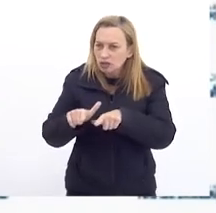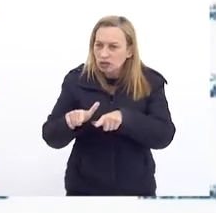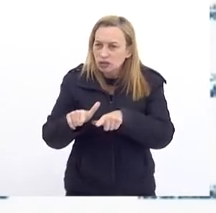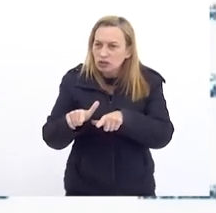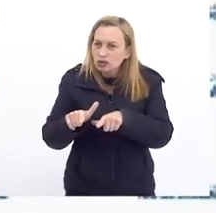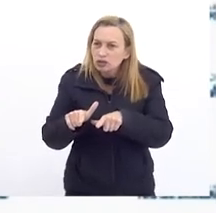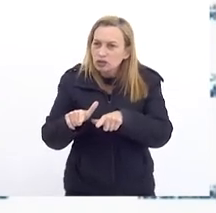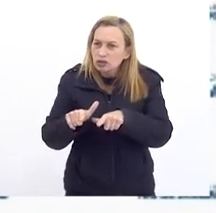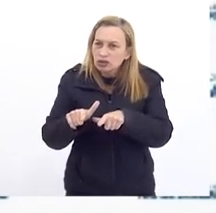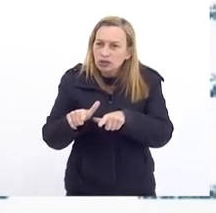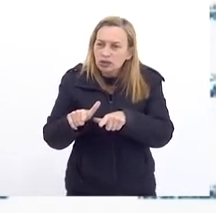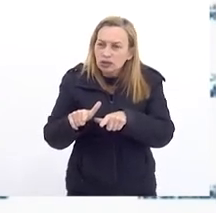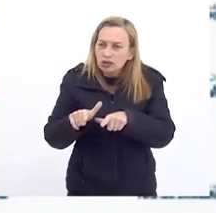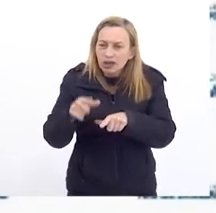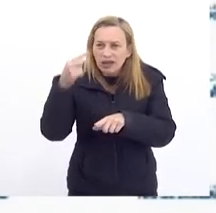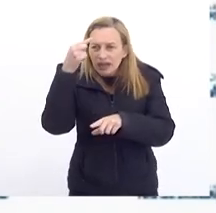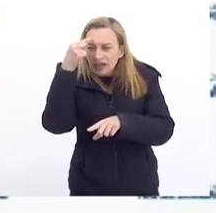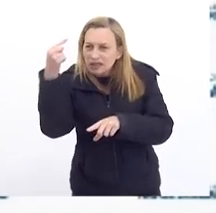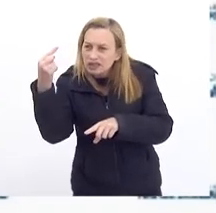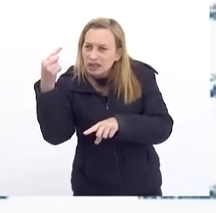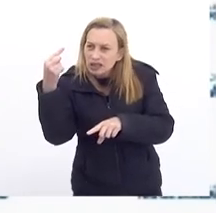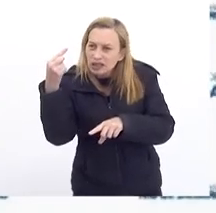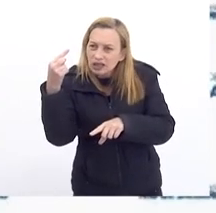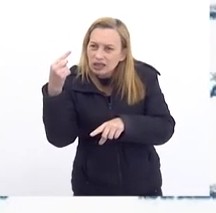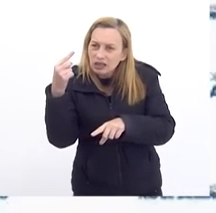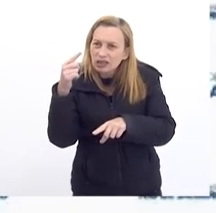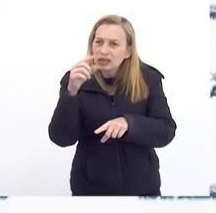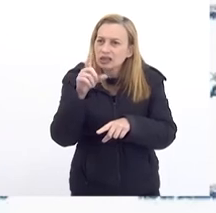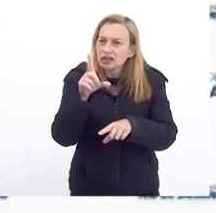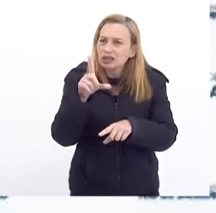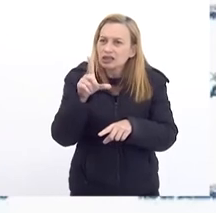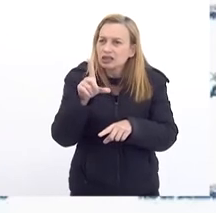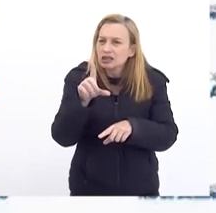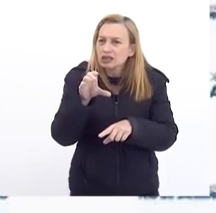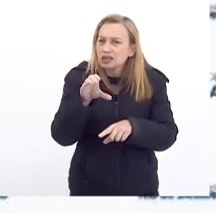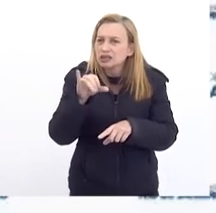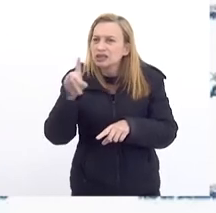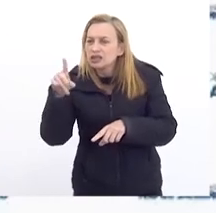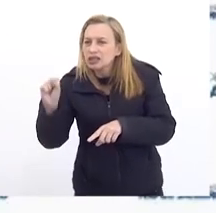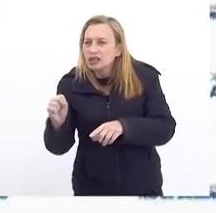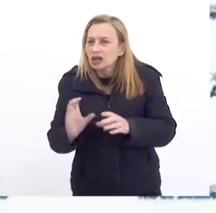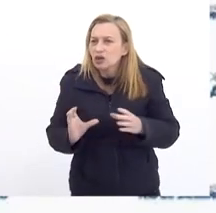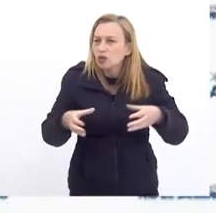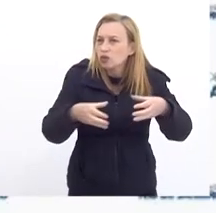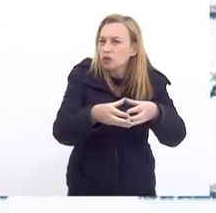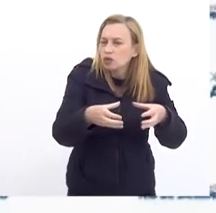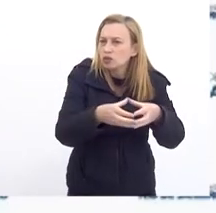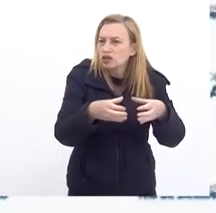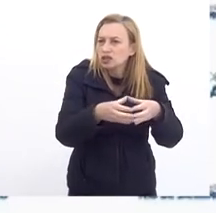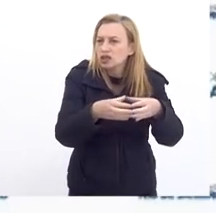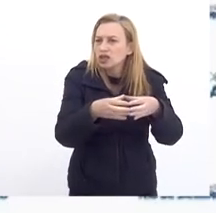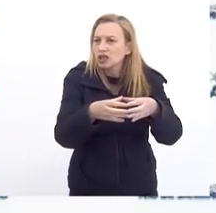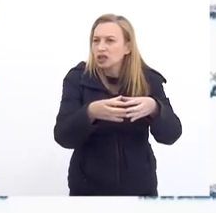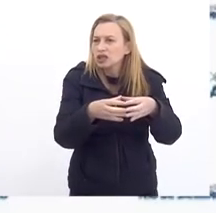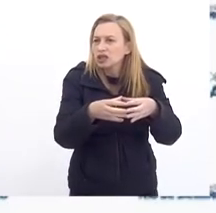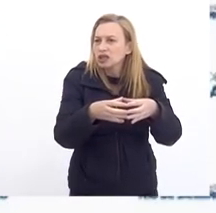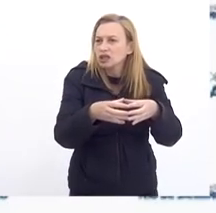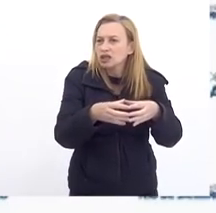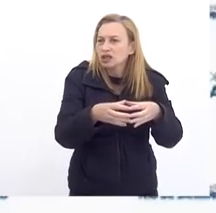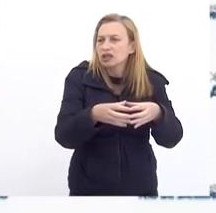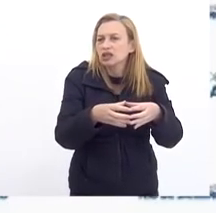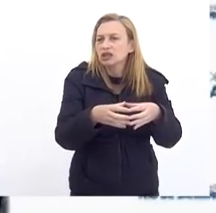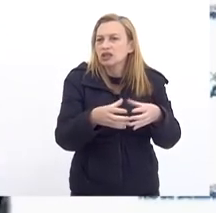Com a A ideia Que através Do Cira Isso seja O Cira O Comitê Interinstitucional De recuperação De ativos